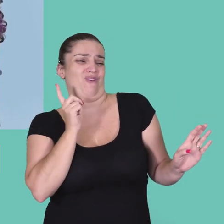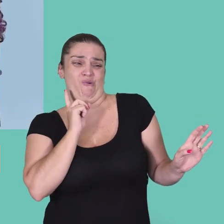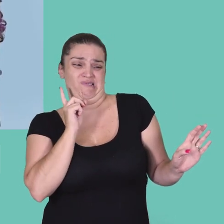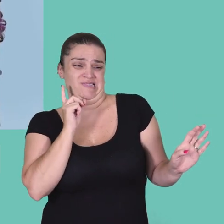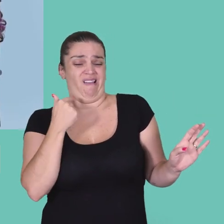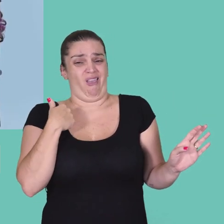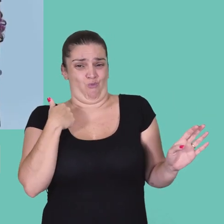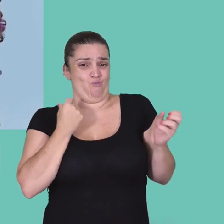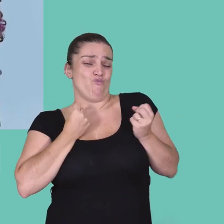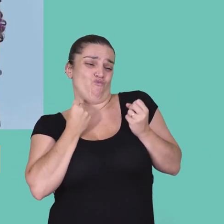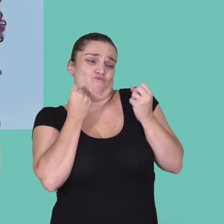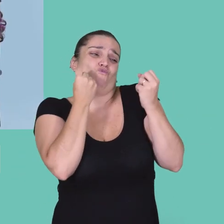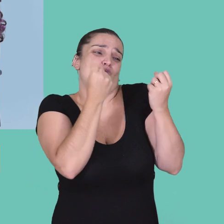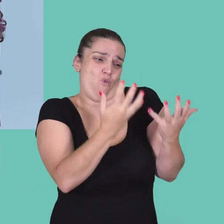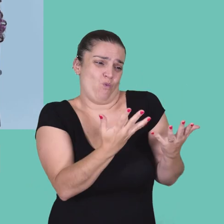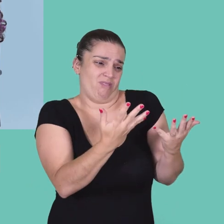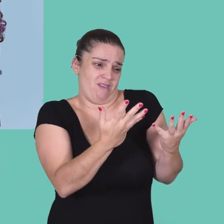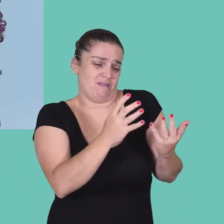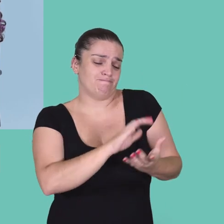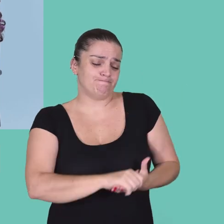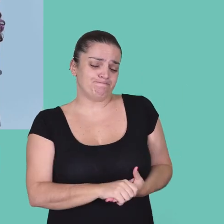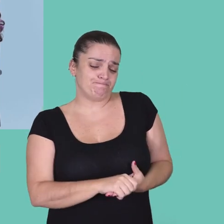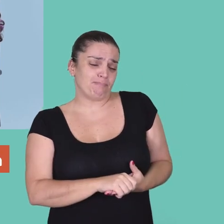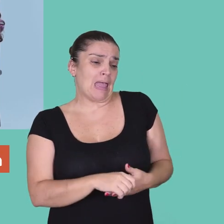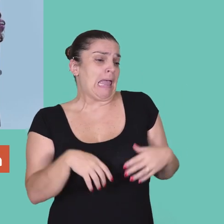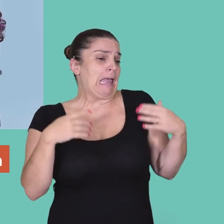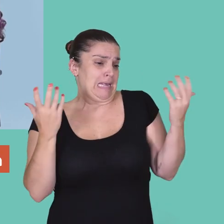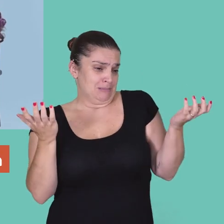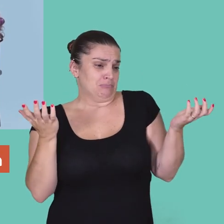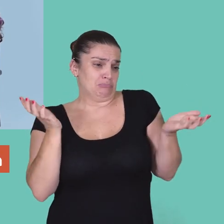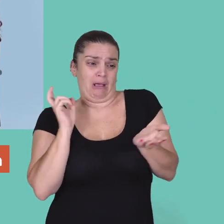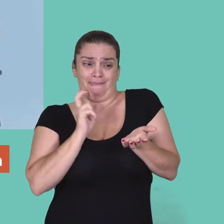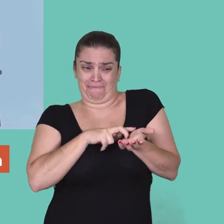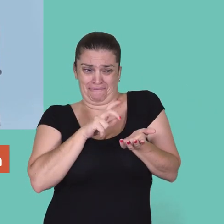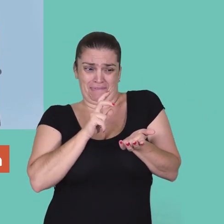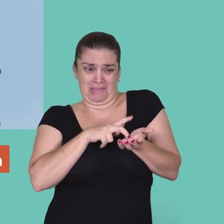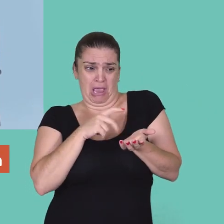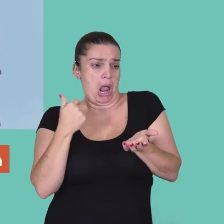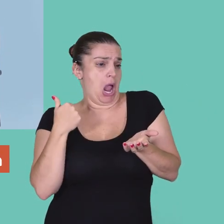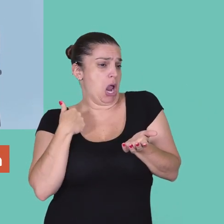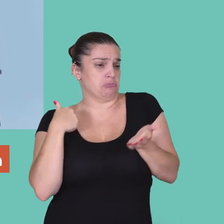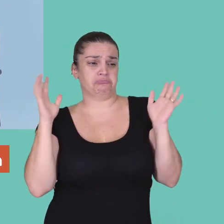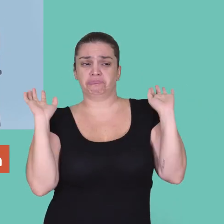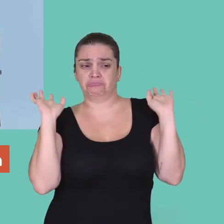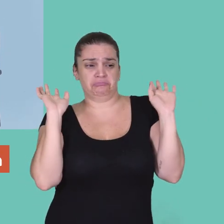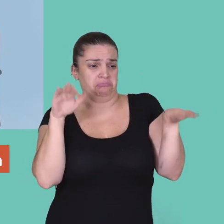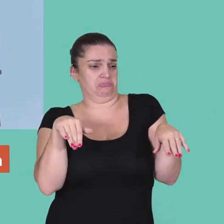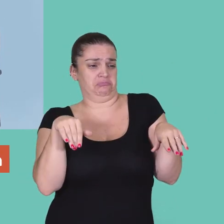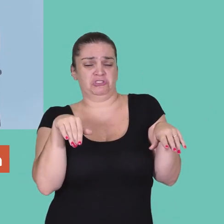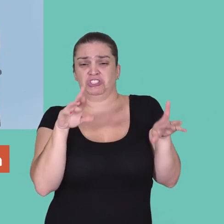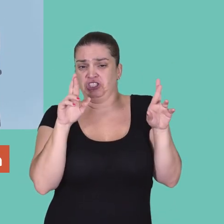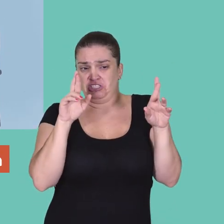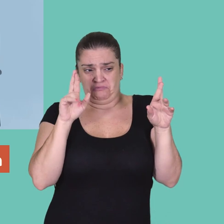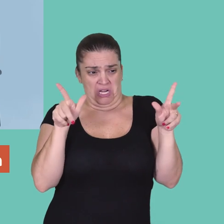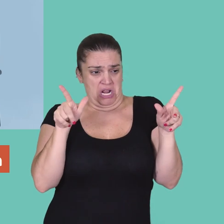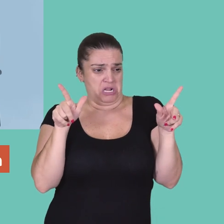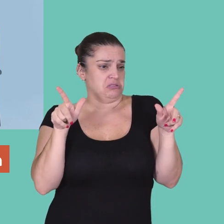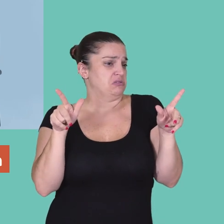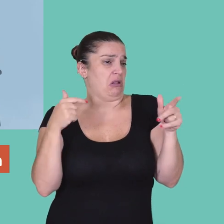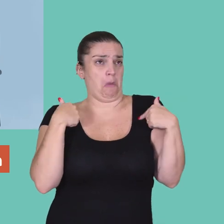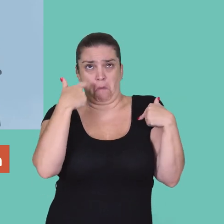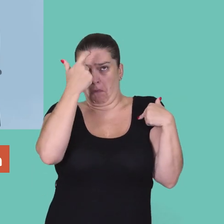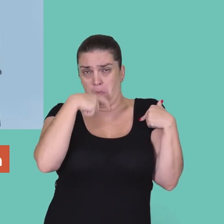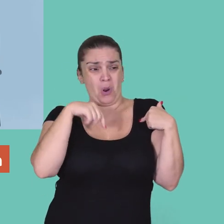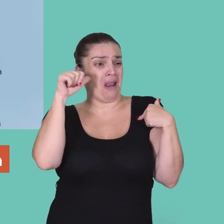gostar muito do que eu vou te dizer, porque, na verdade, eu nunca vi nenhuma diferença